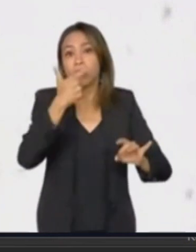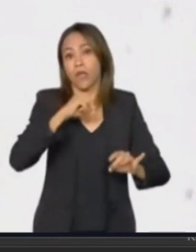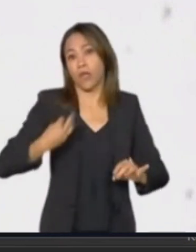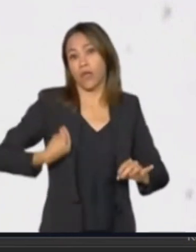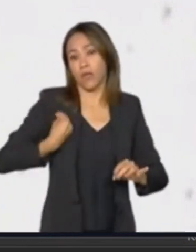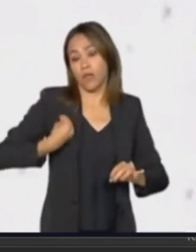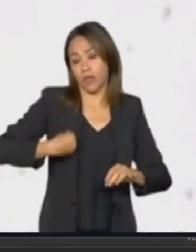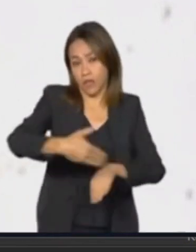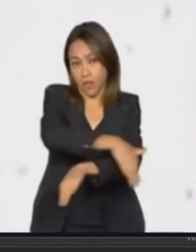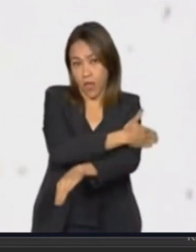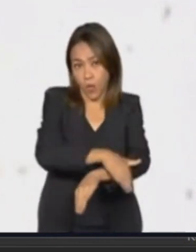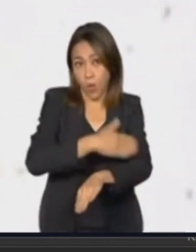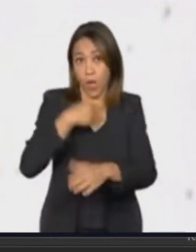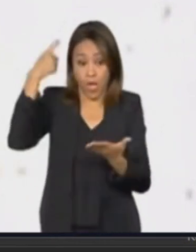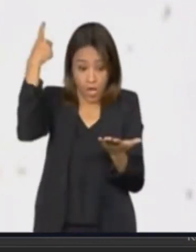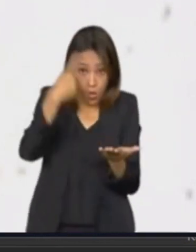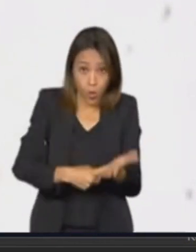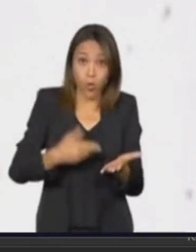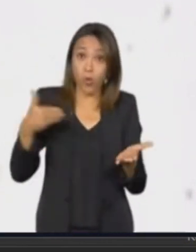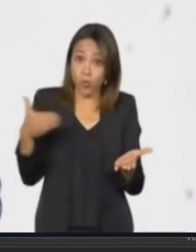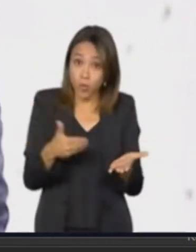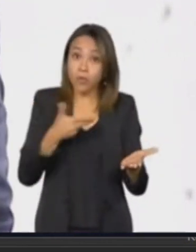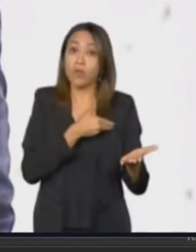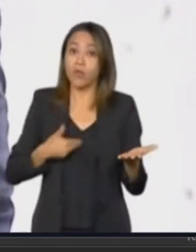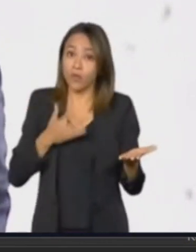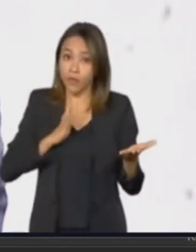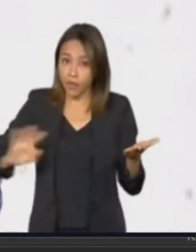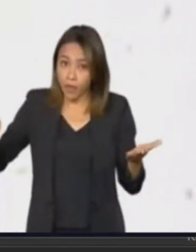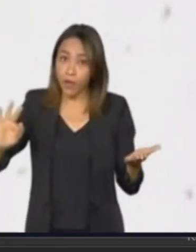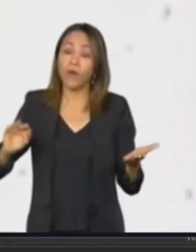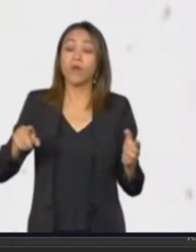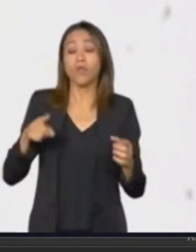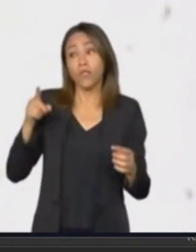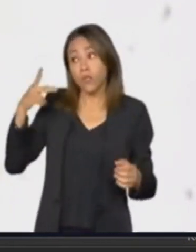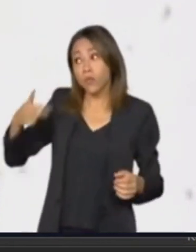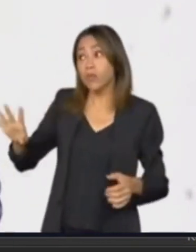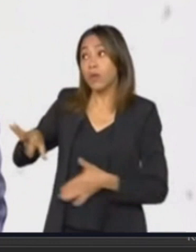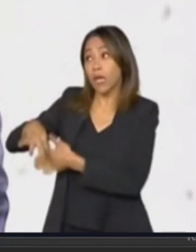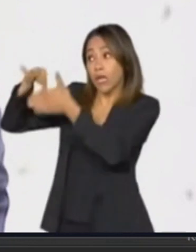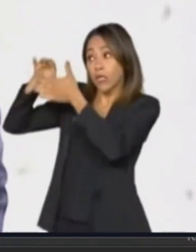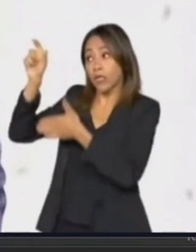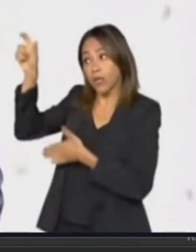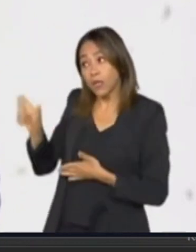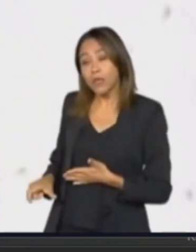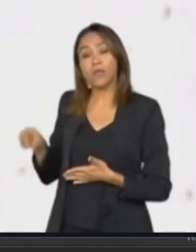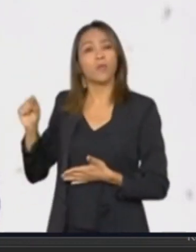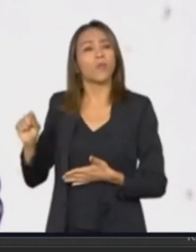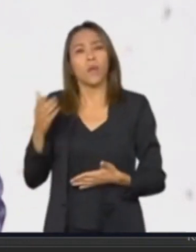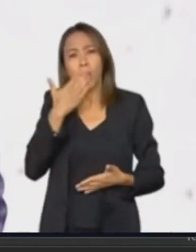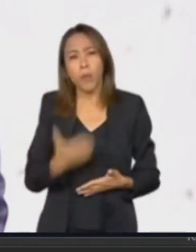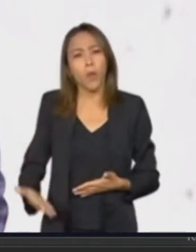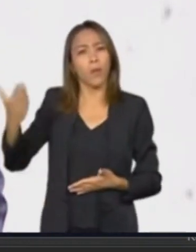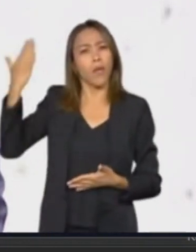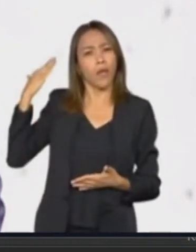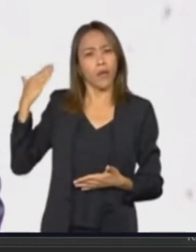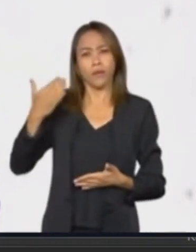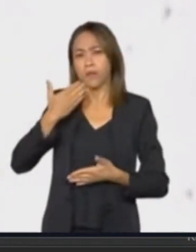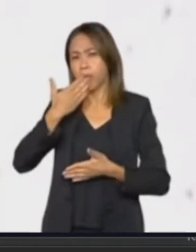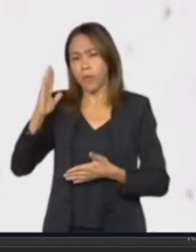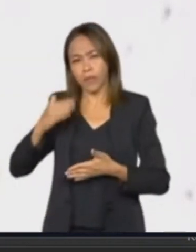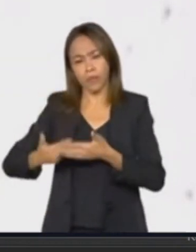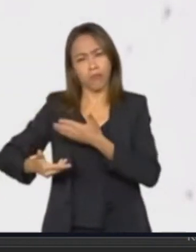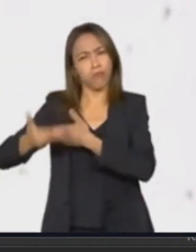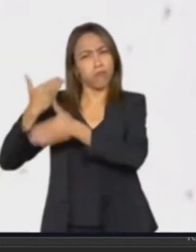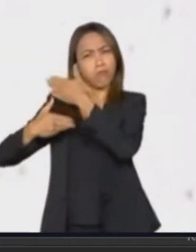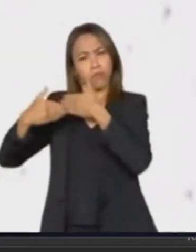do governo federal, o compromisso do Brasil sobre a sua liderança, presidente, de transformar as promessas que estão na declaração em realidade.